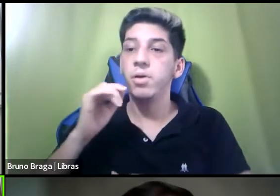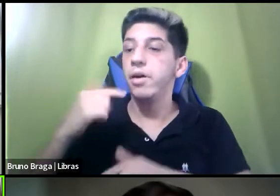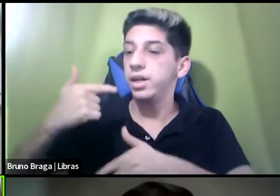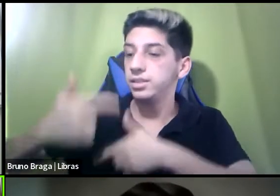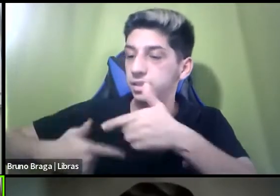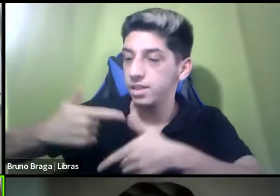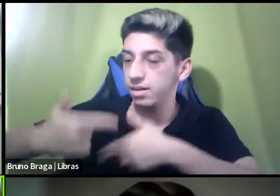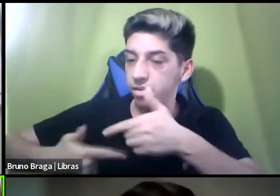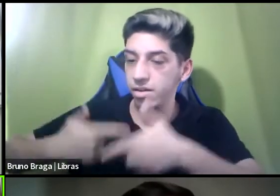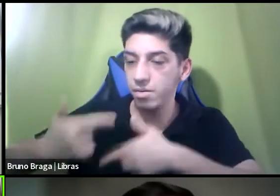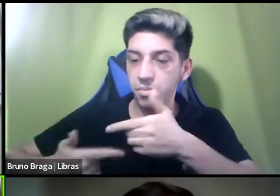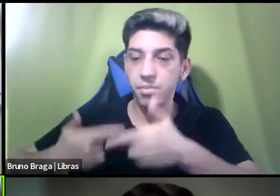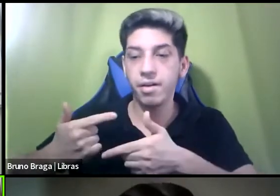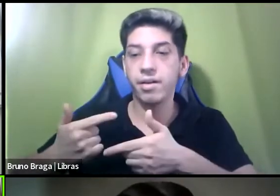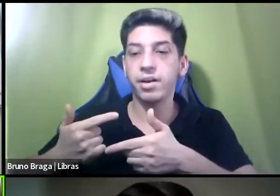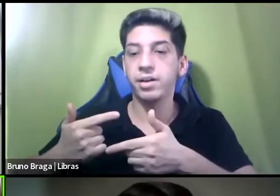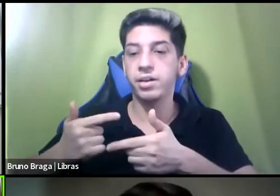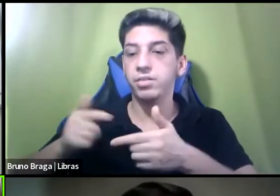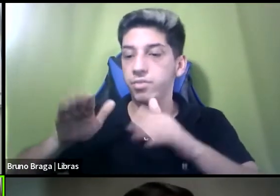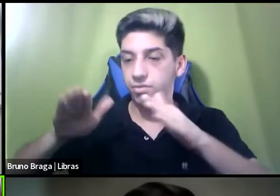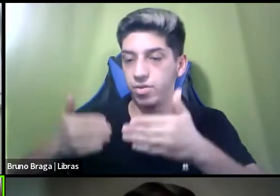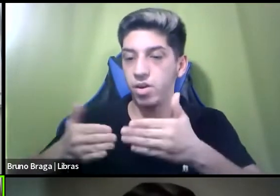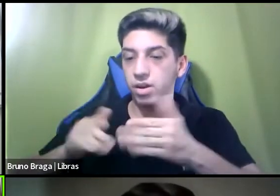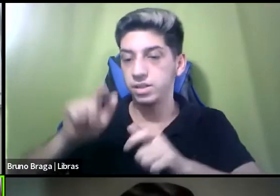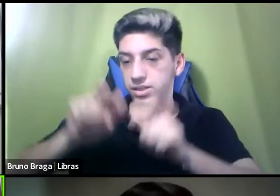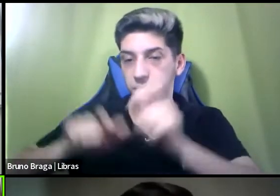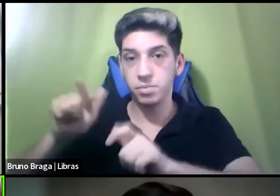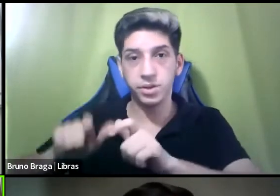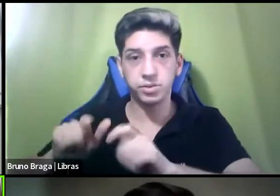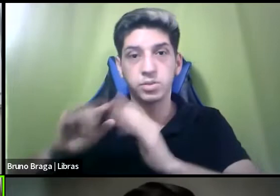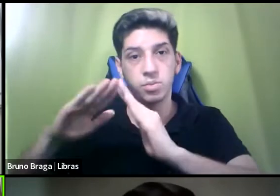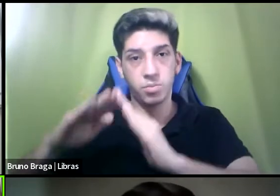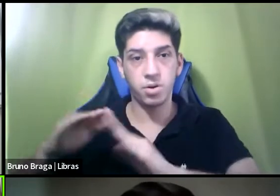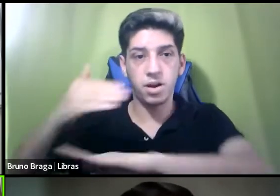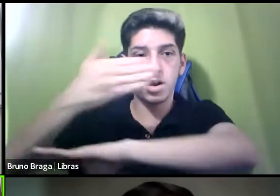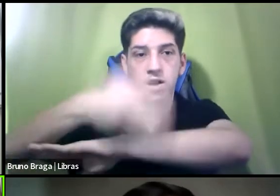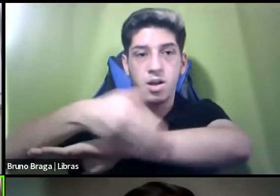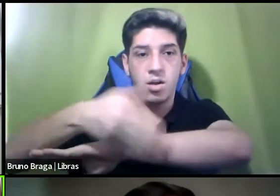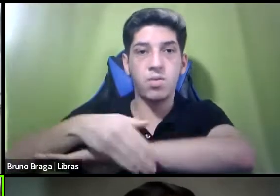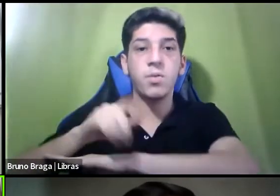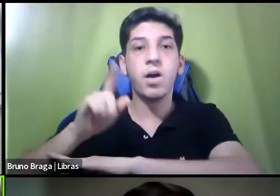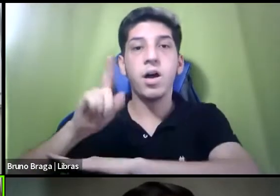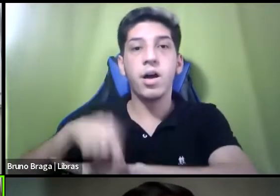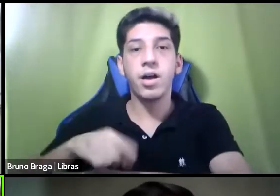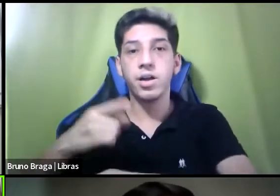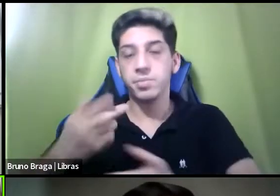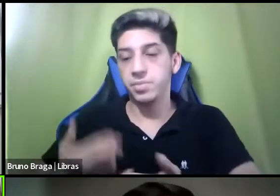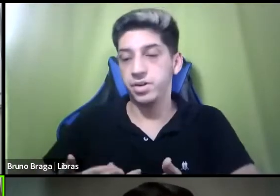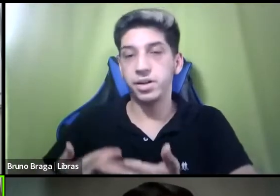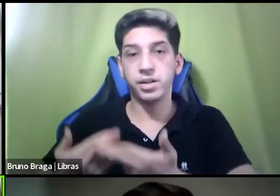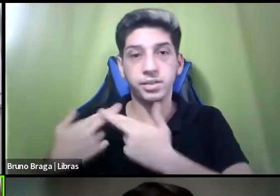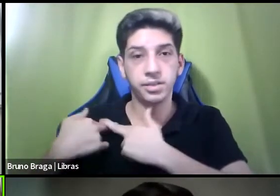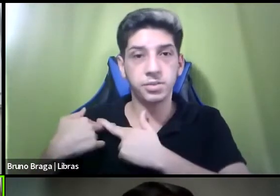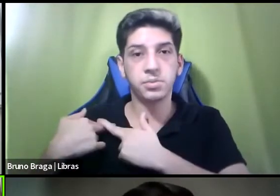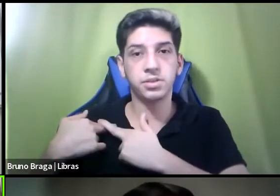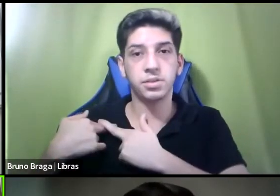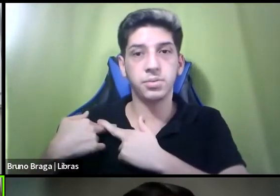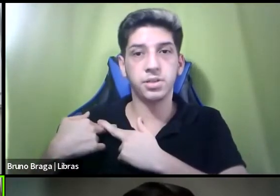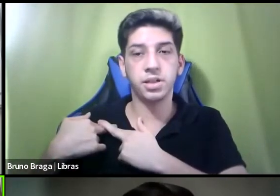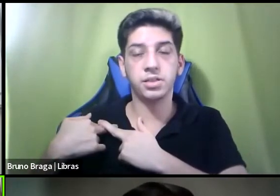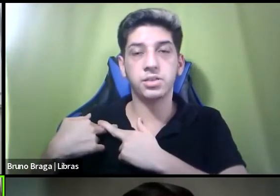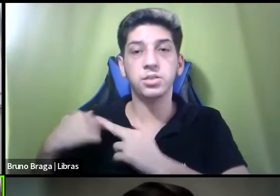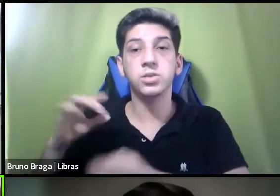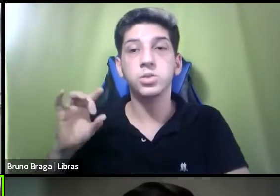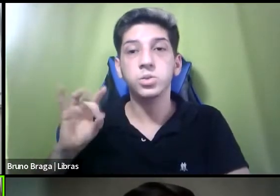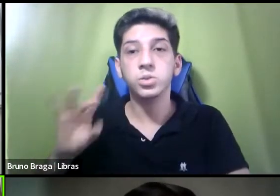em relação às pessoas em situação de rua seria uma atribuição unicamente